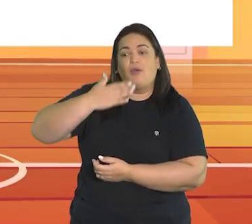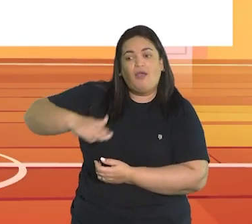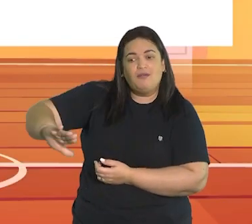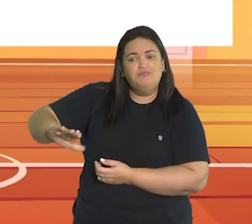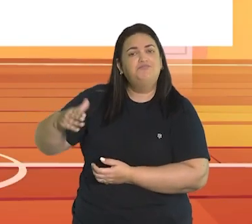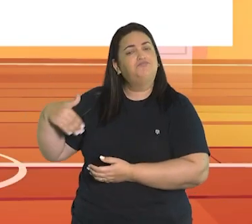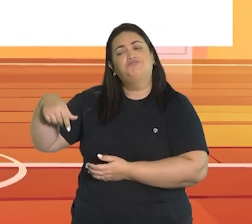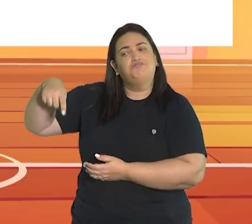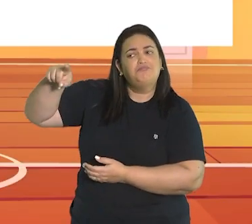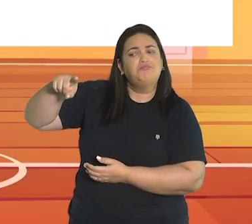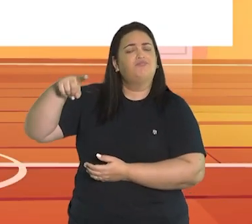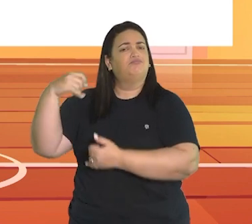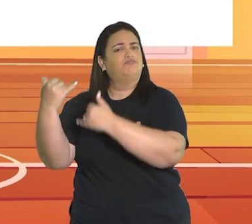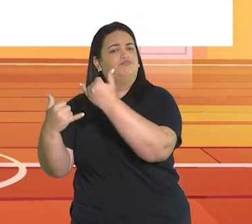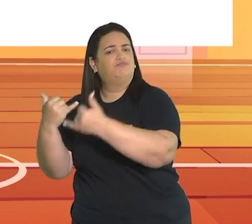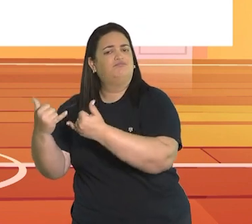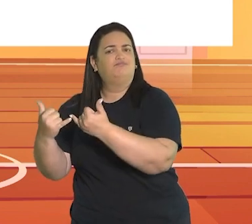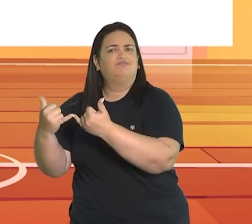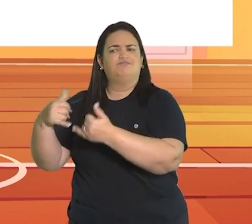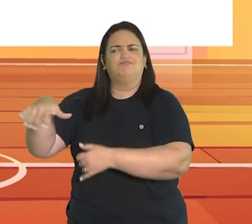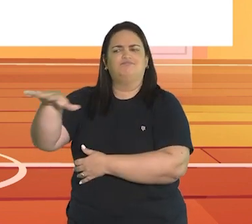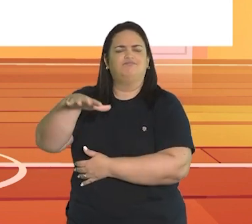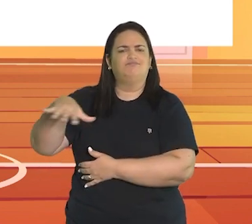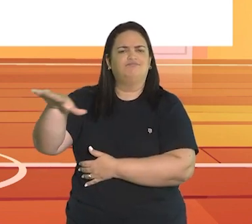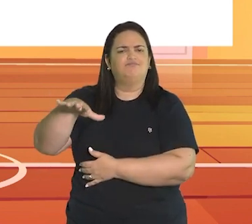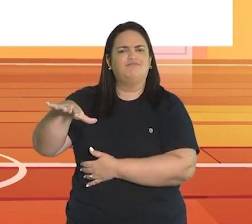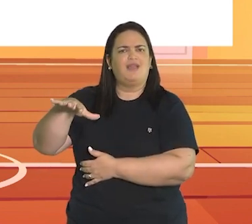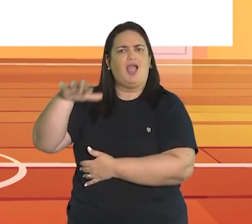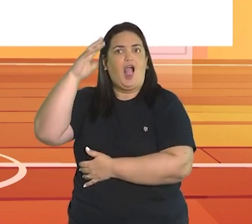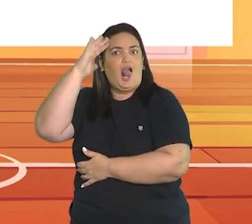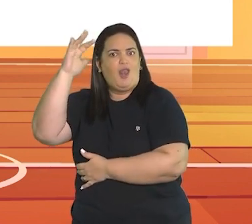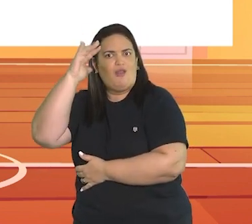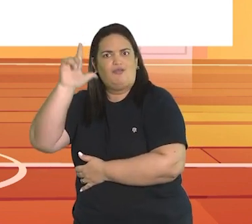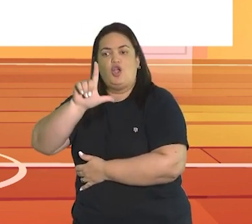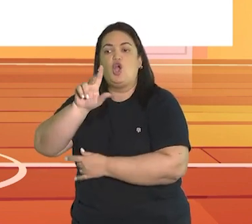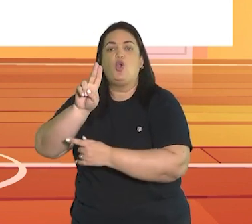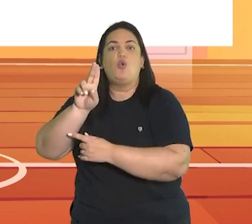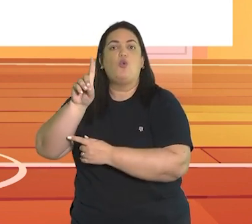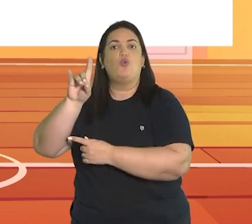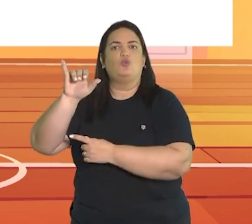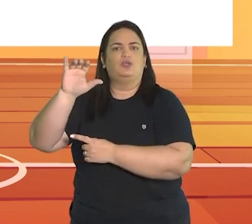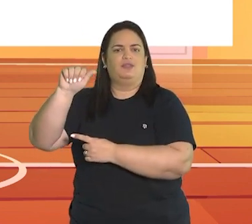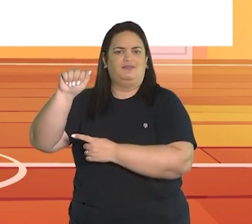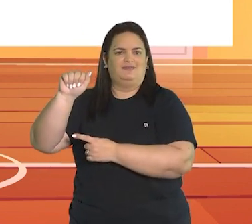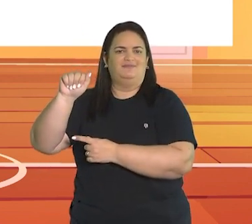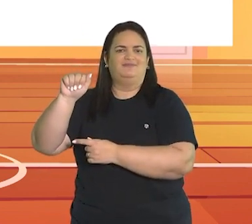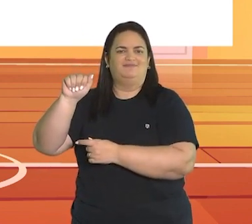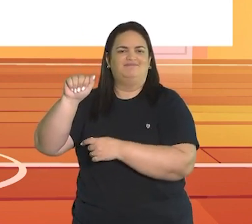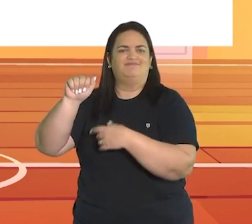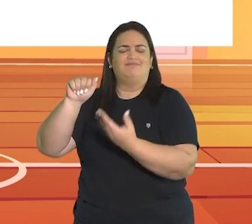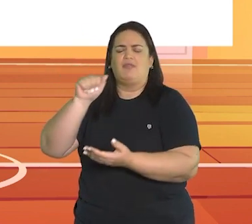ação que a criança desempenha ao concretizar as regras do jogo, ao mergulhar na ação lúdica.